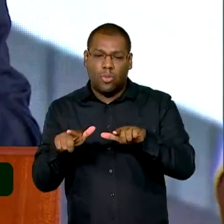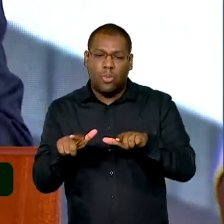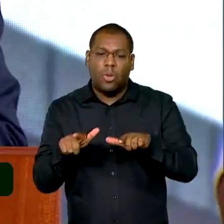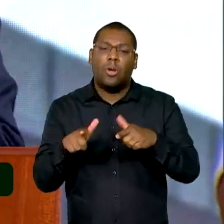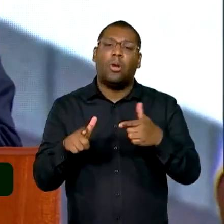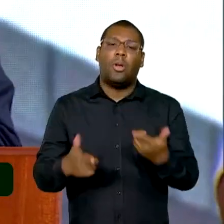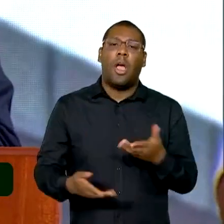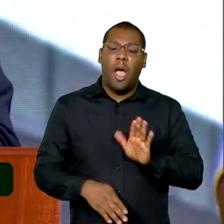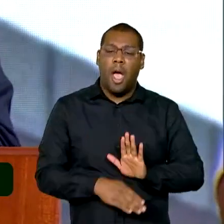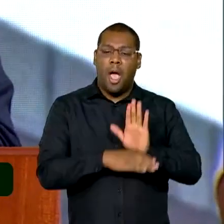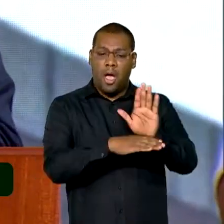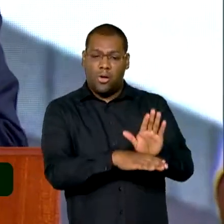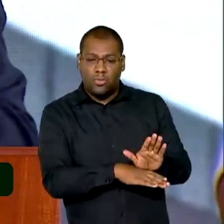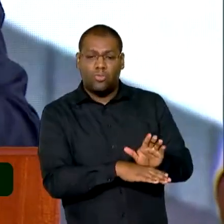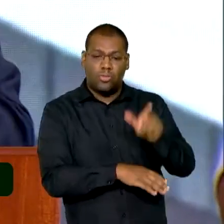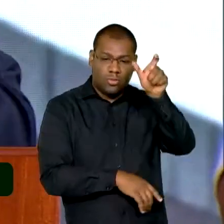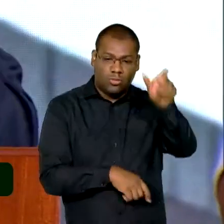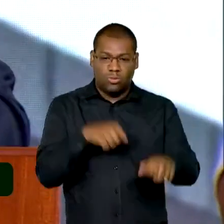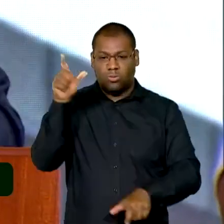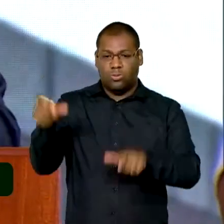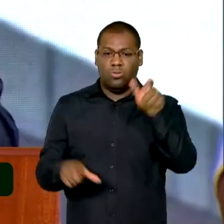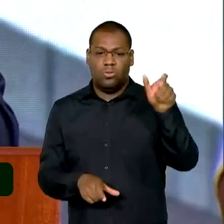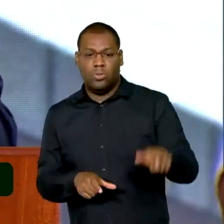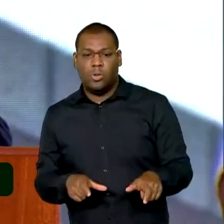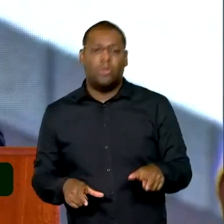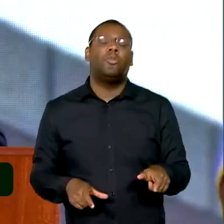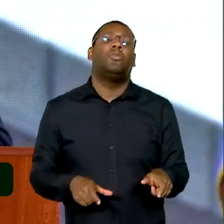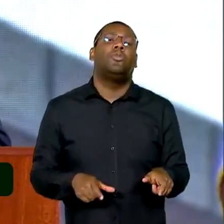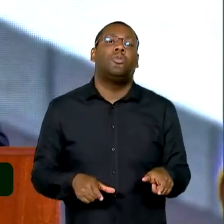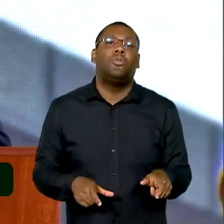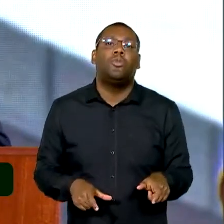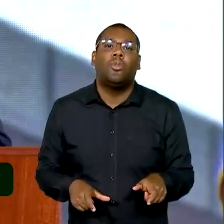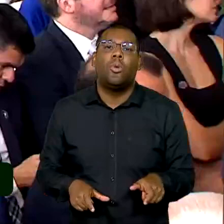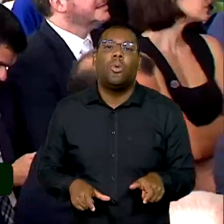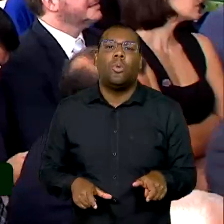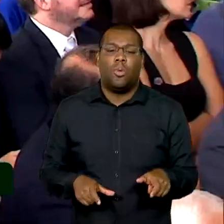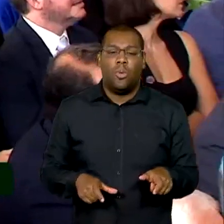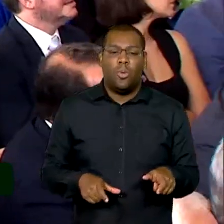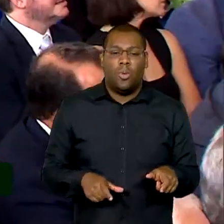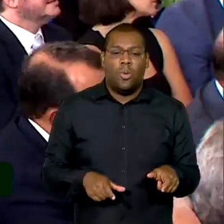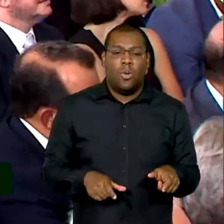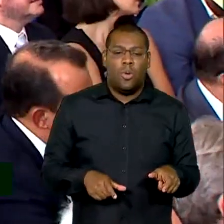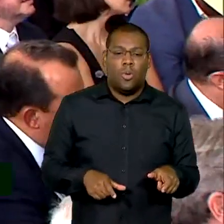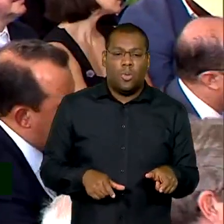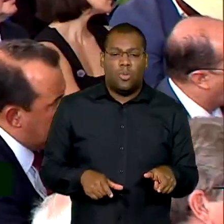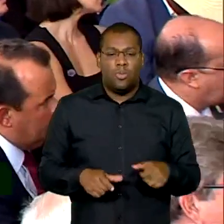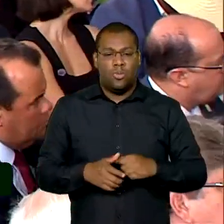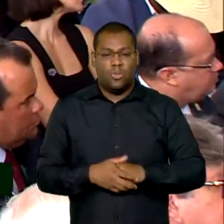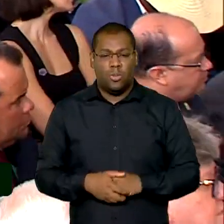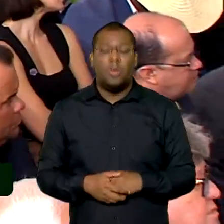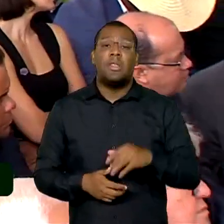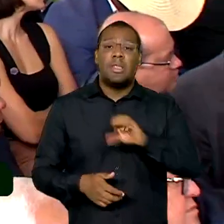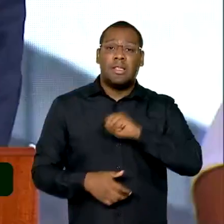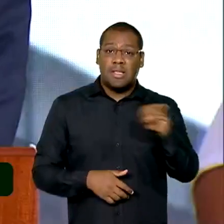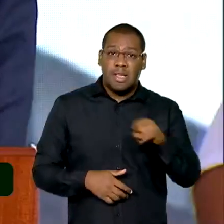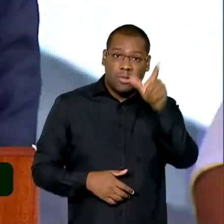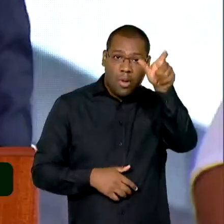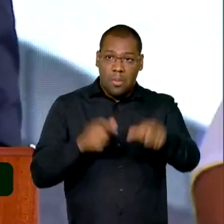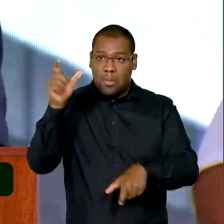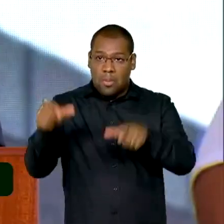de cidadania que sem educação a gente não conquista. Quando você tem uma profissão,